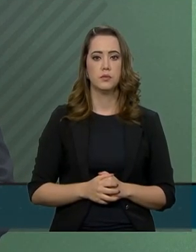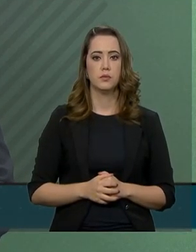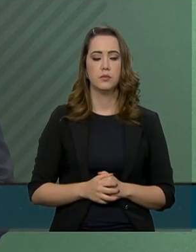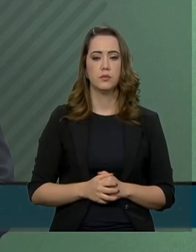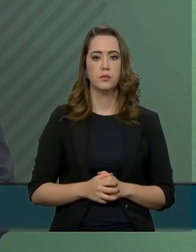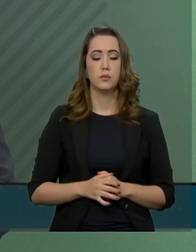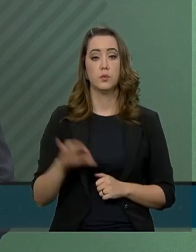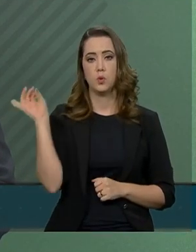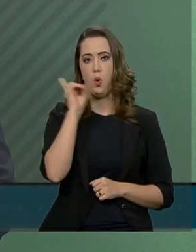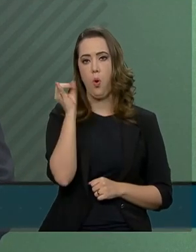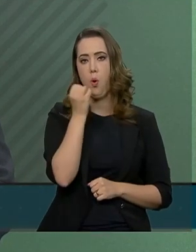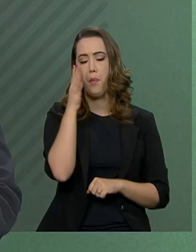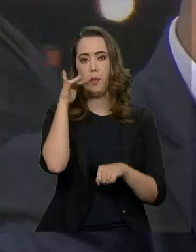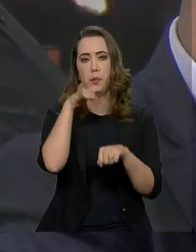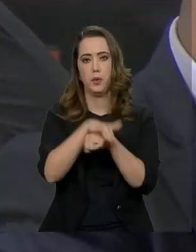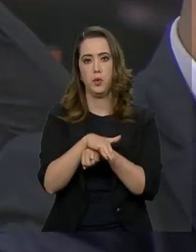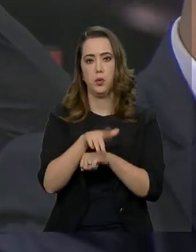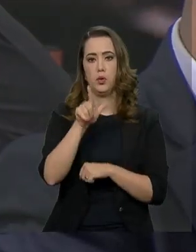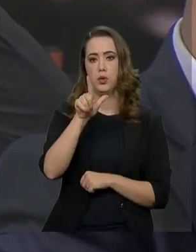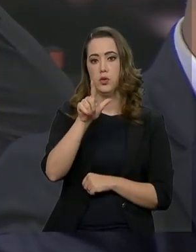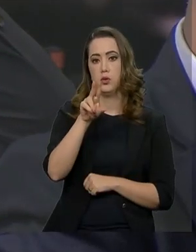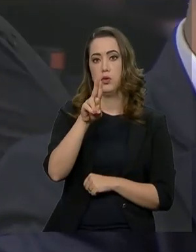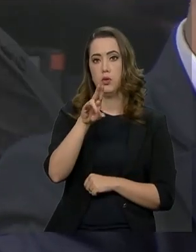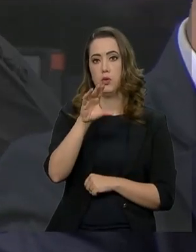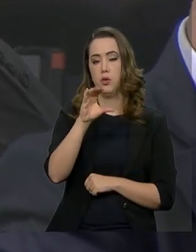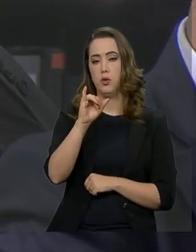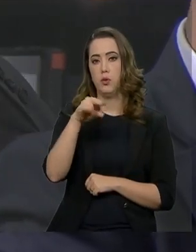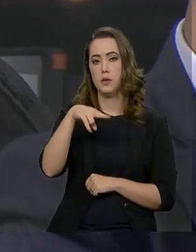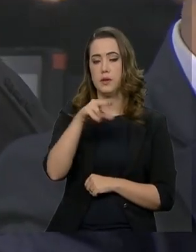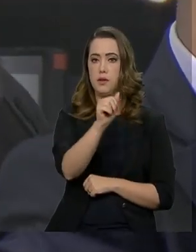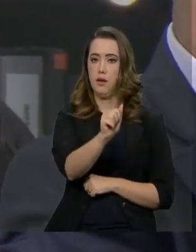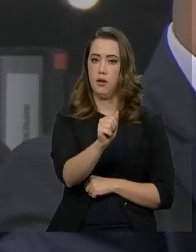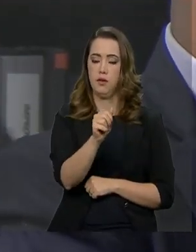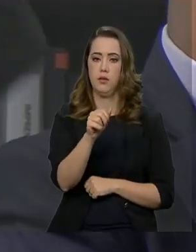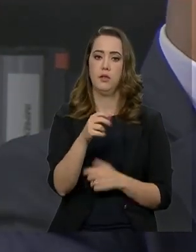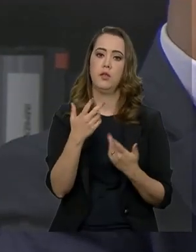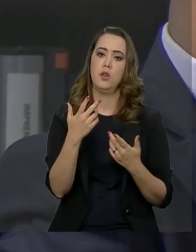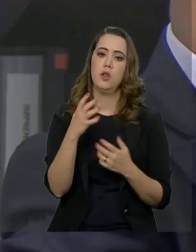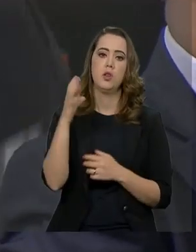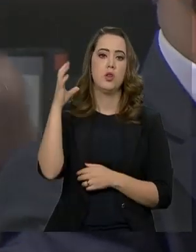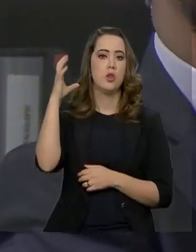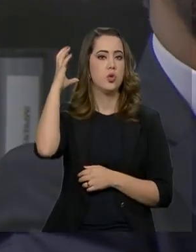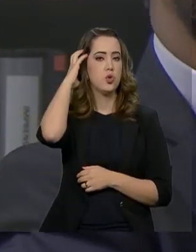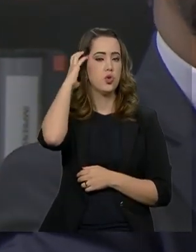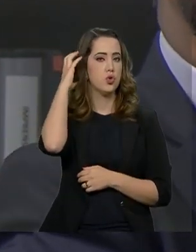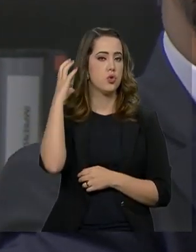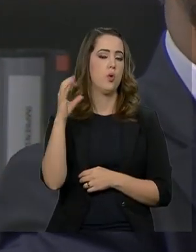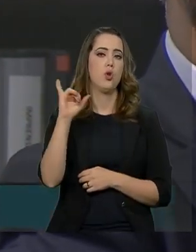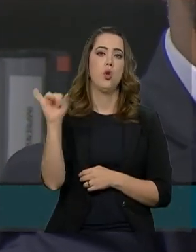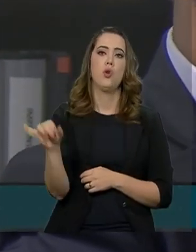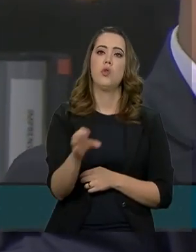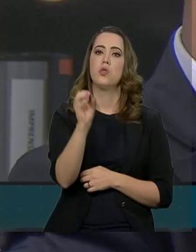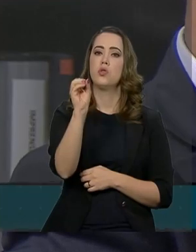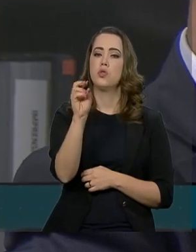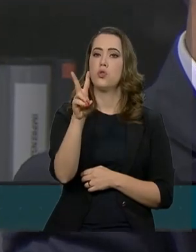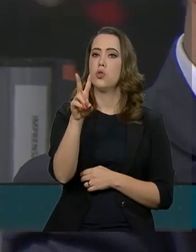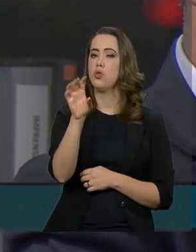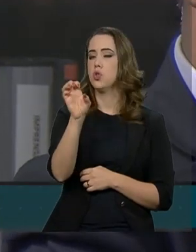Boa noite, porta-voz, é Luciana Verdolinda, Jovem Pan. Senhora, está bem. Tudo jóia.